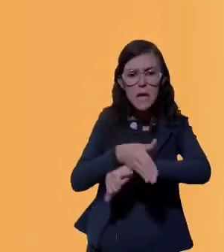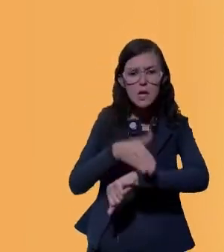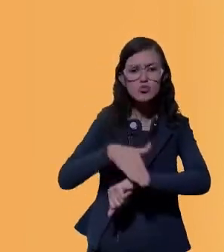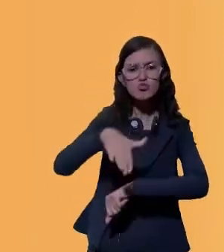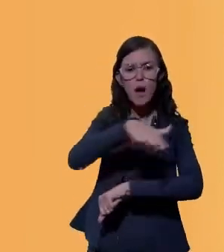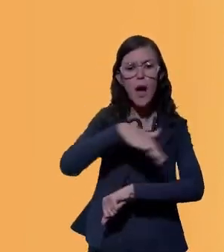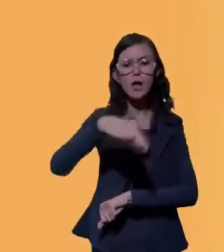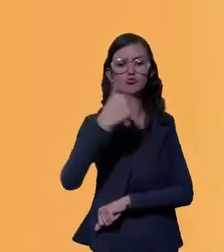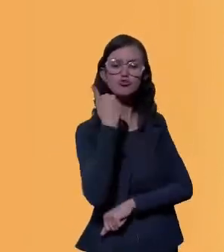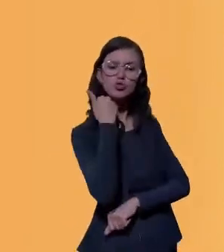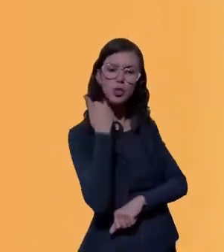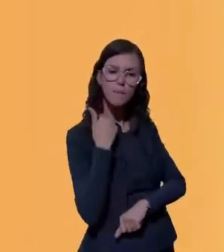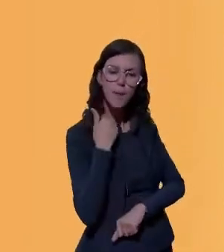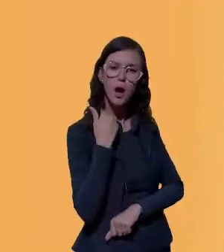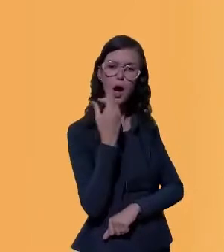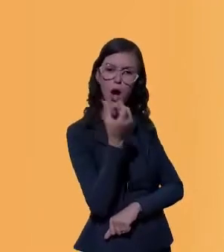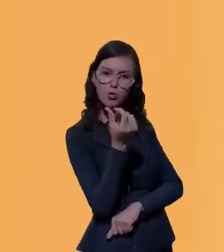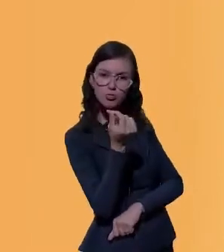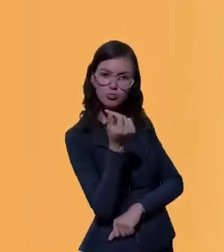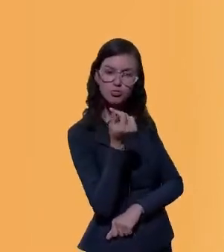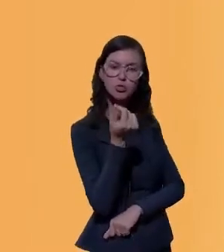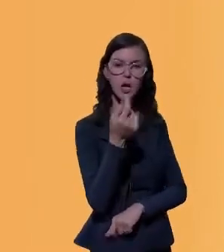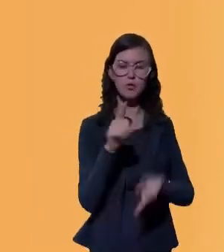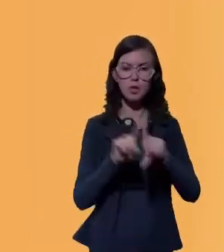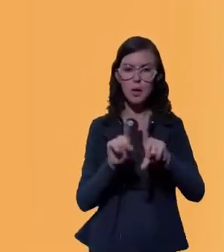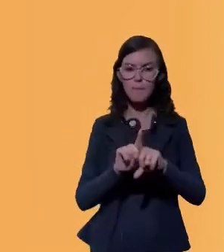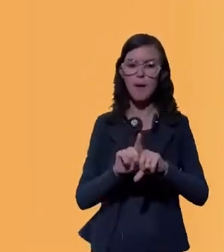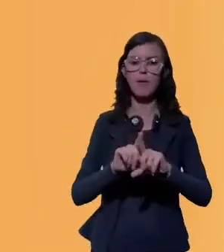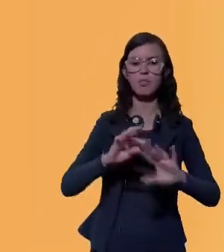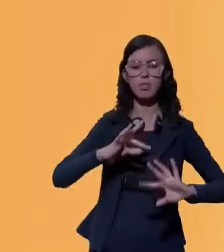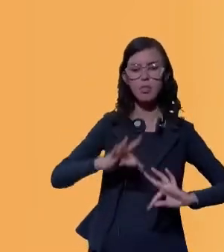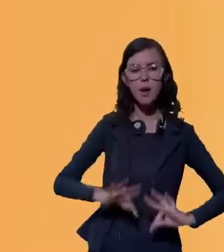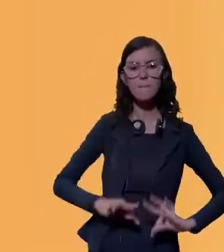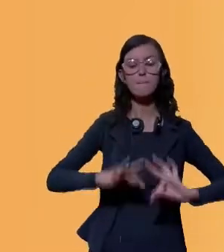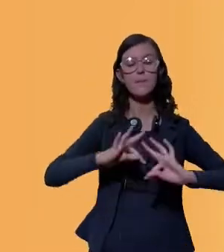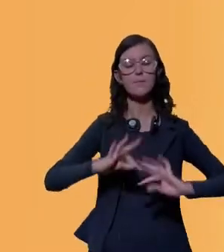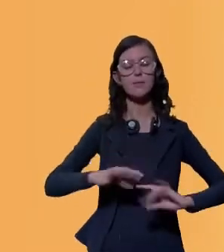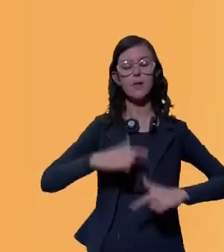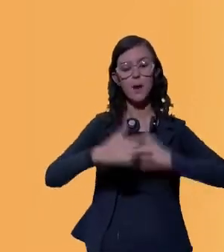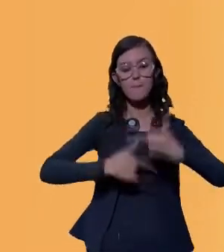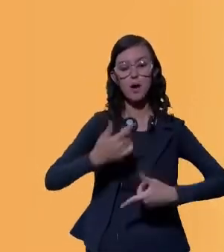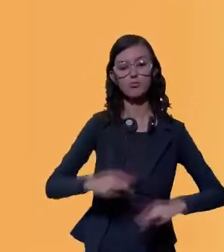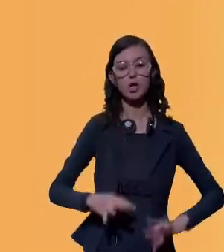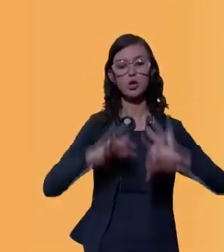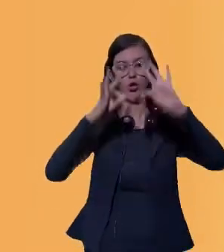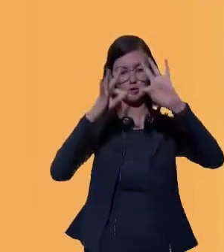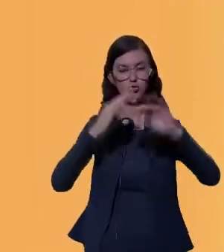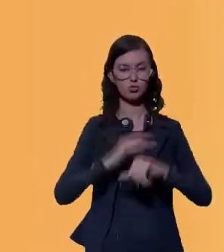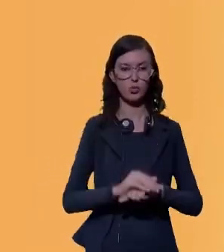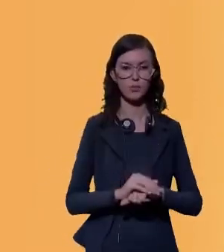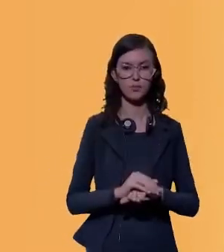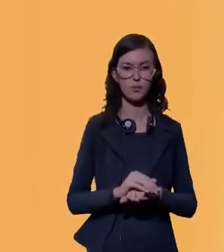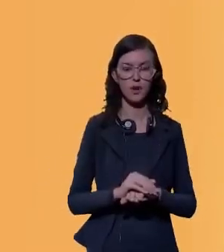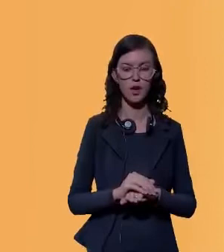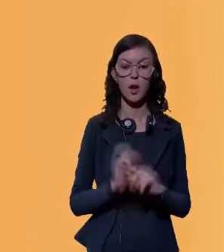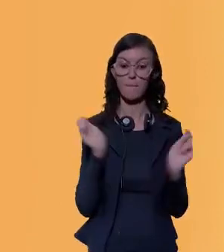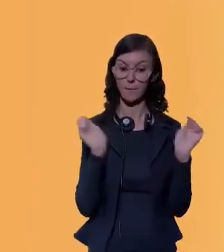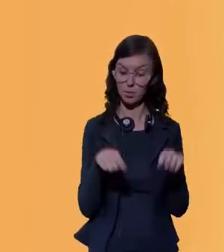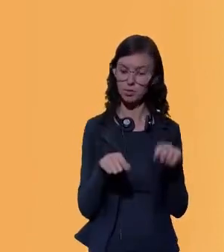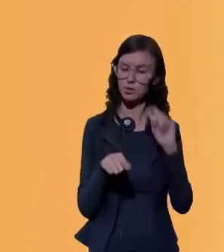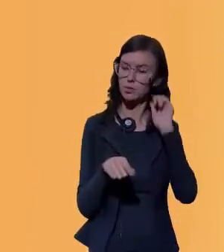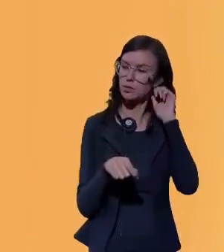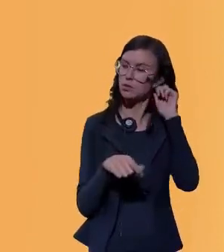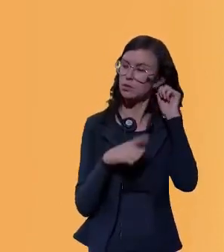consequentemente, à cidadania, a serviços tecnológicos, a atendimento digital que permita ele ter